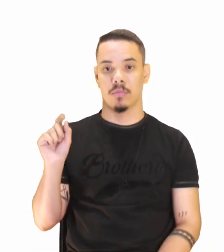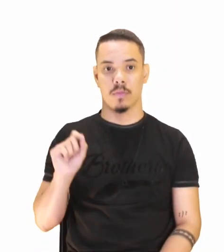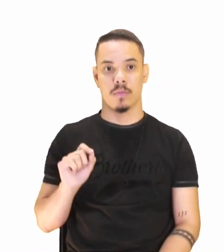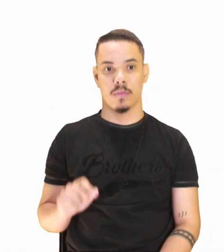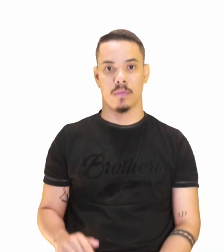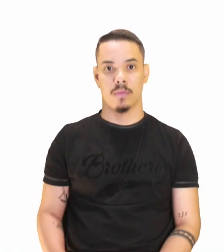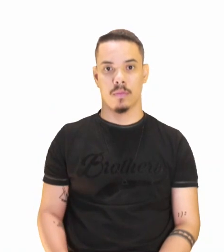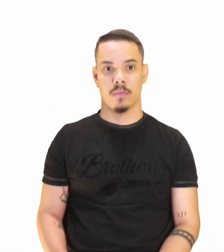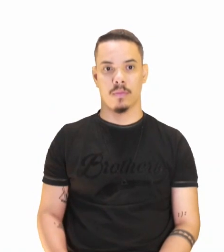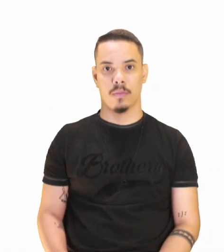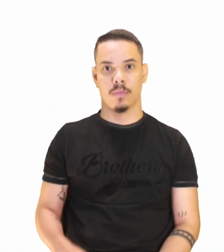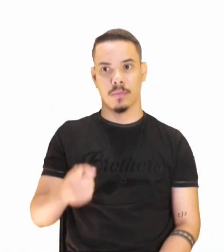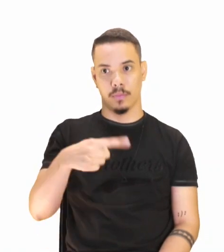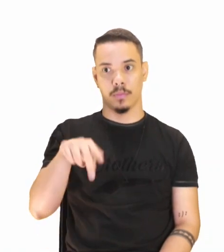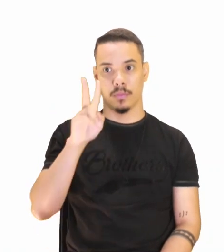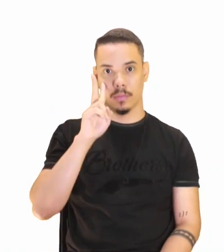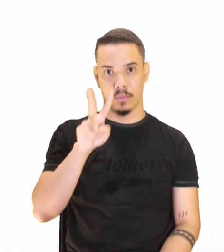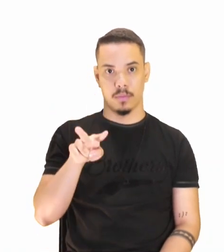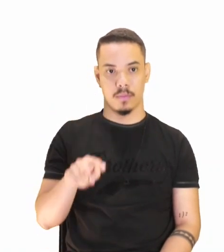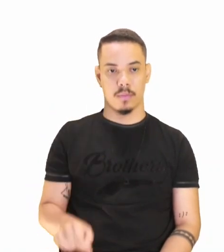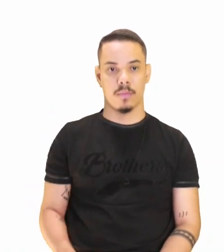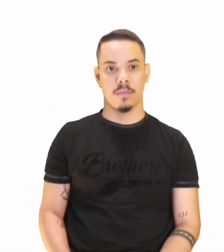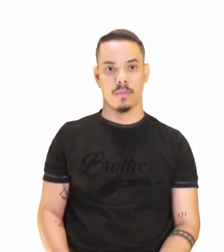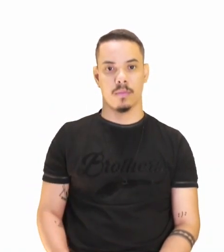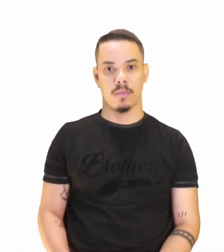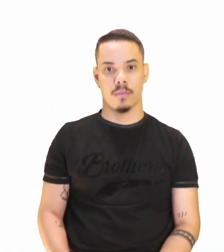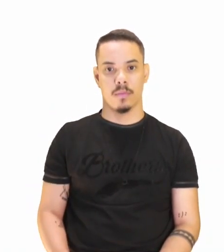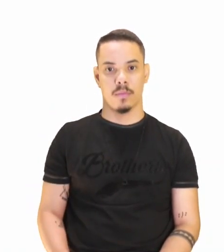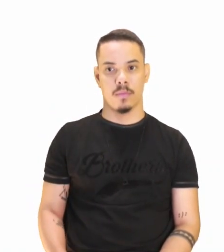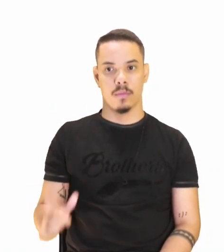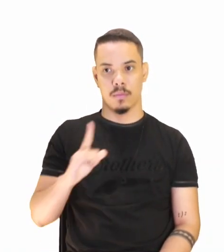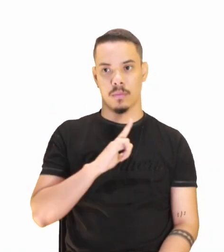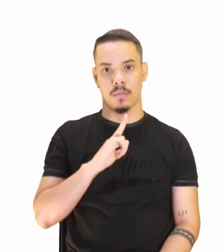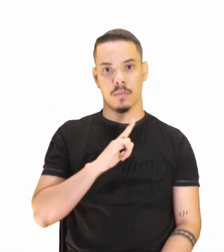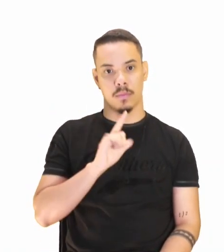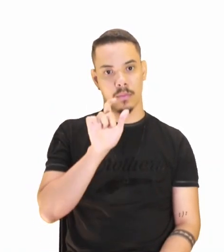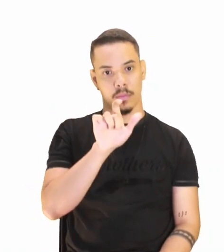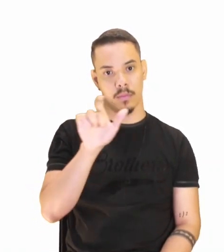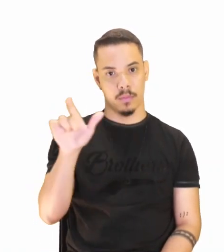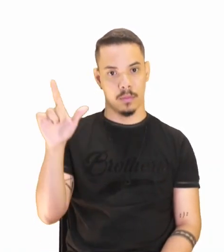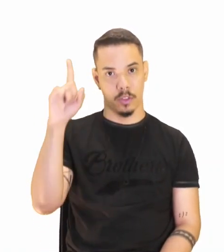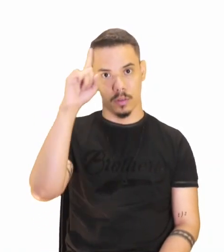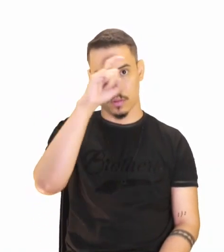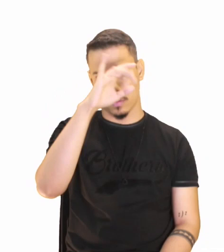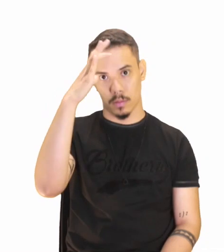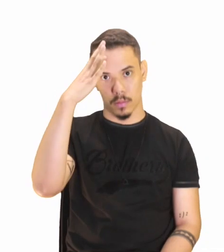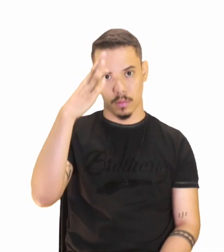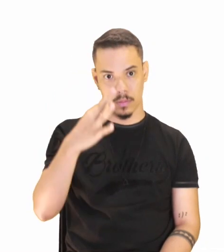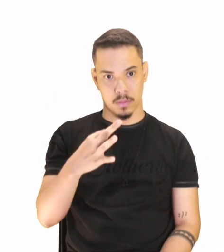Vocês observaram algum termo de difícil compreensão?